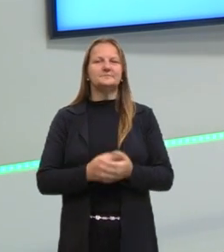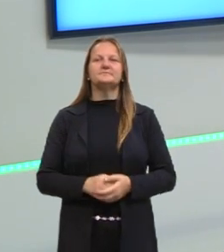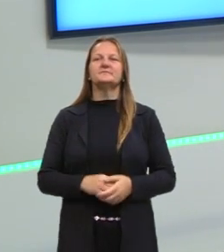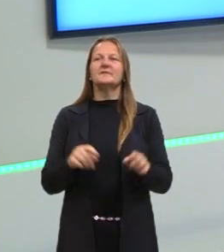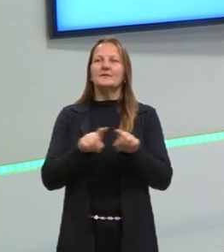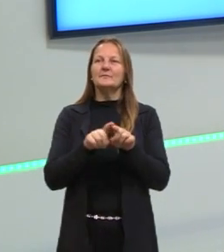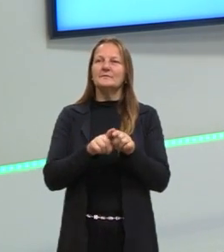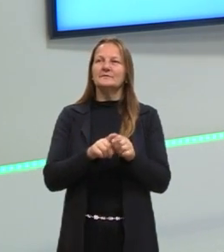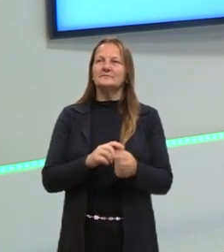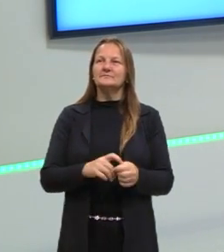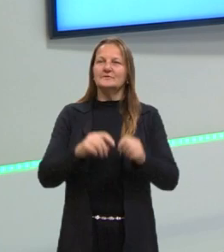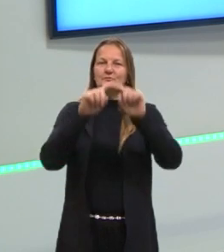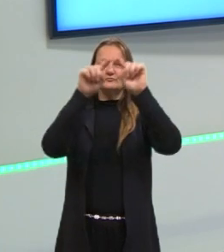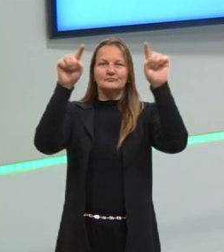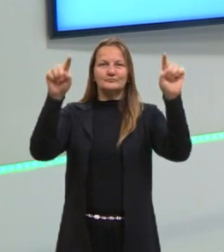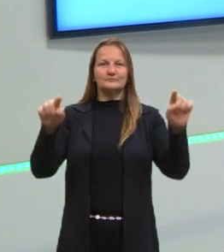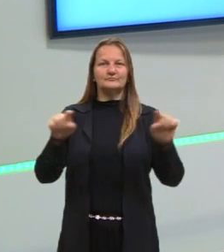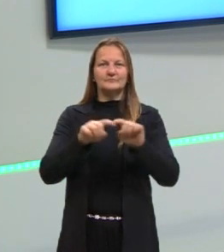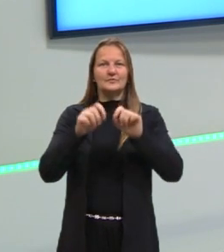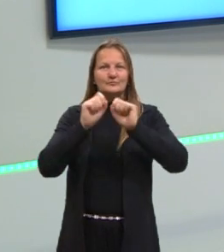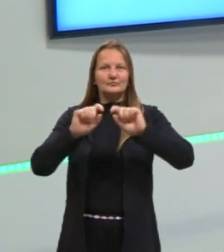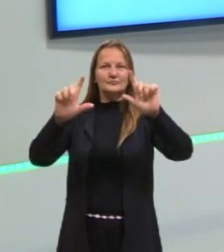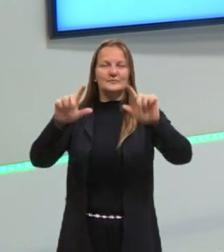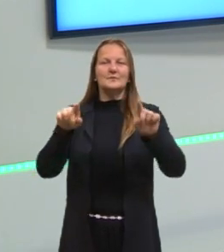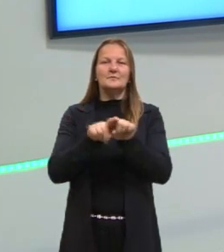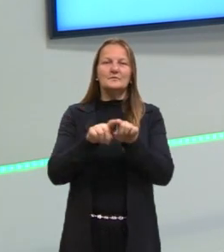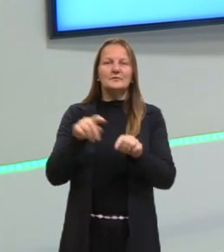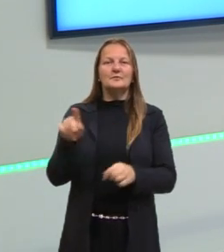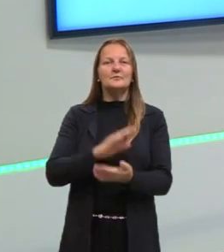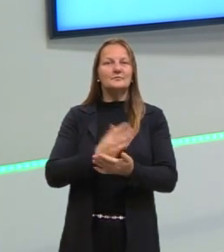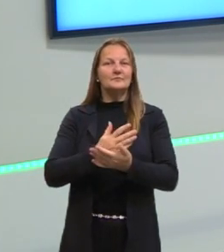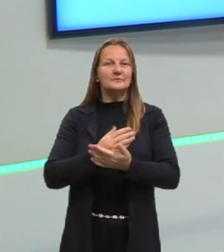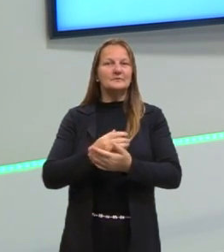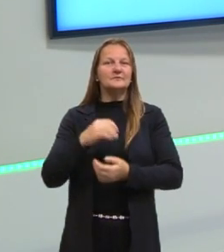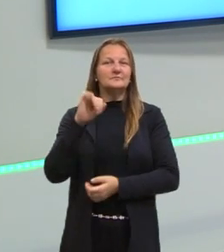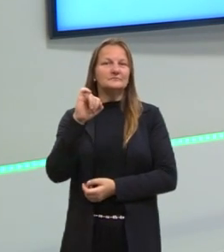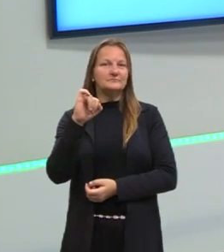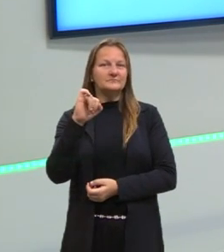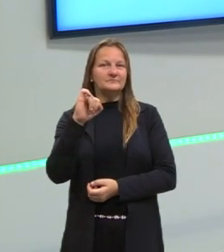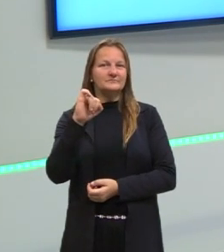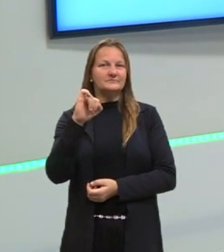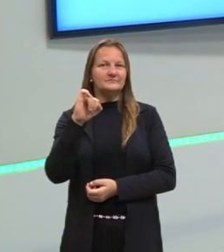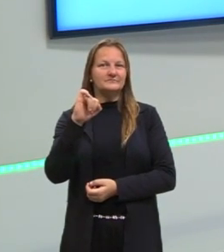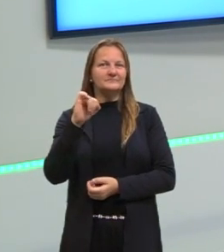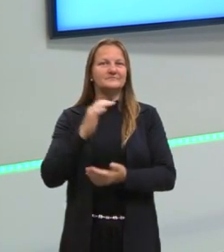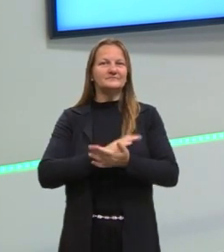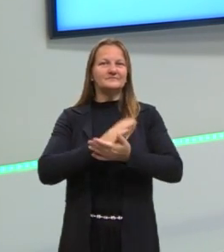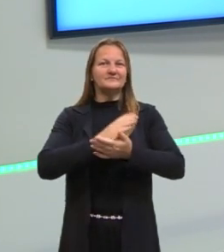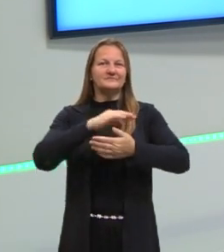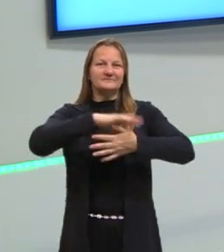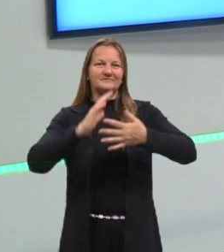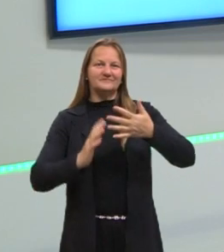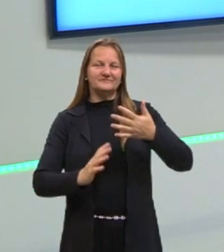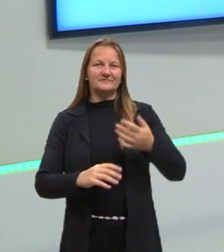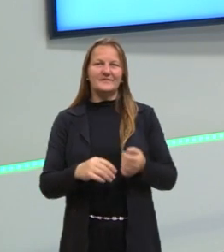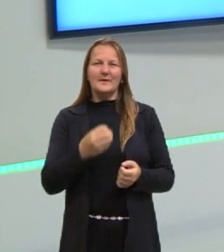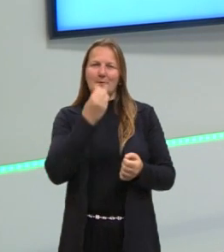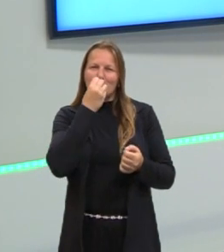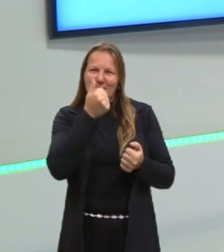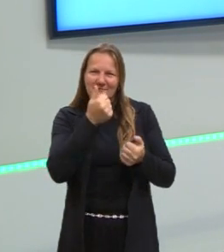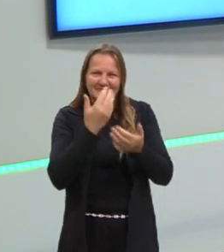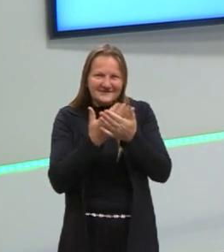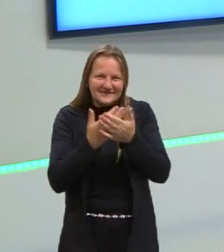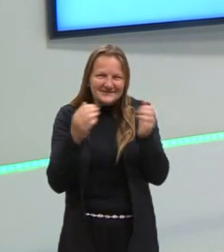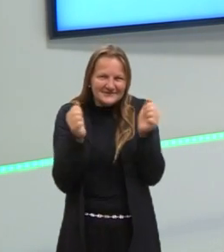Temos monitores para passar os slides e a professora, intérprete de Libras, a professora Lucimeia. Então, bora estudar